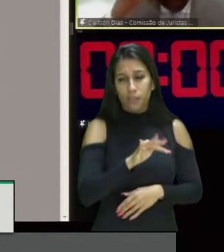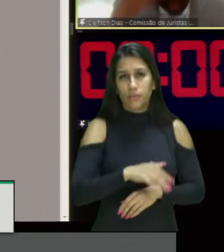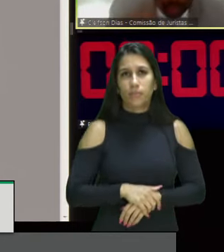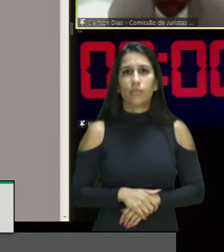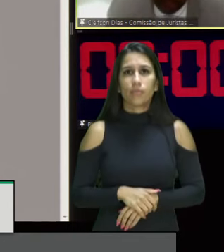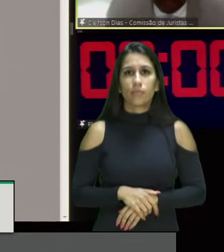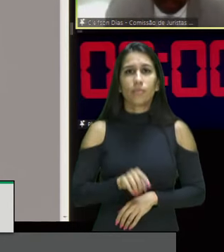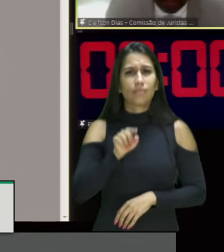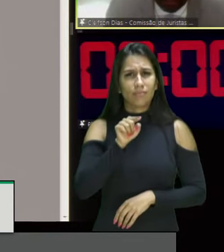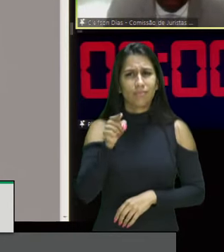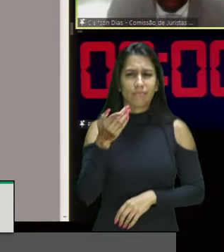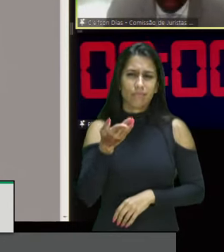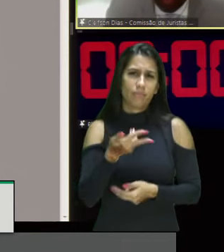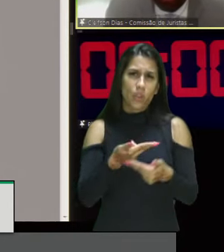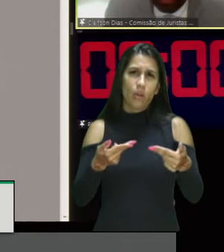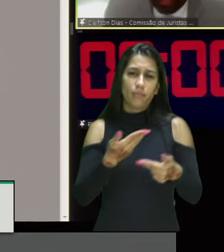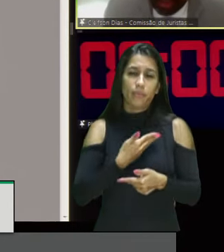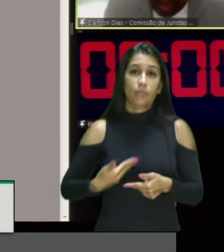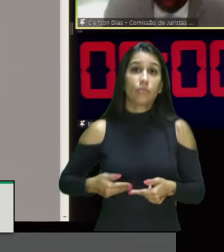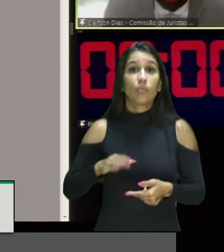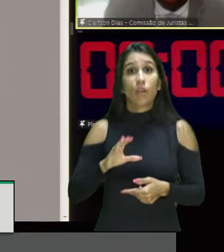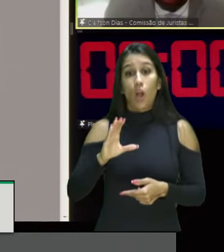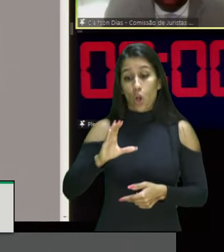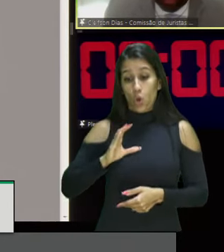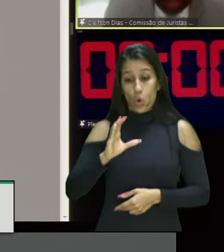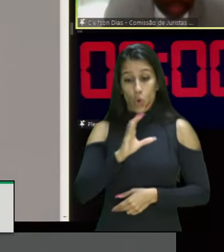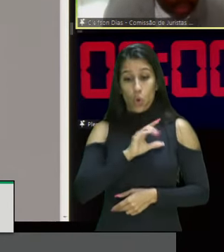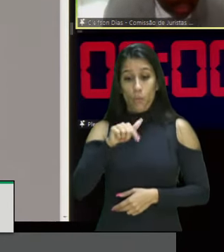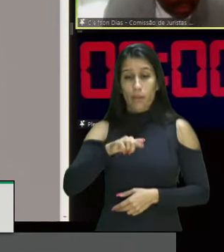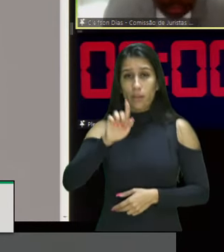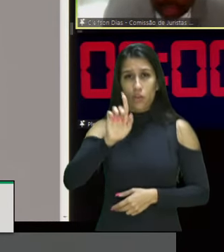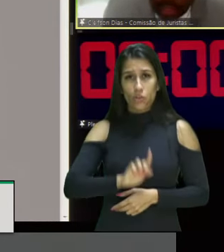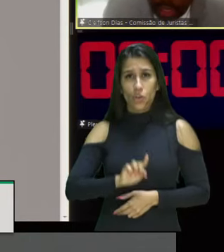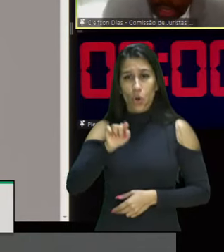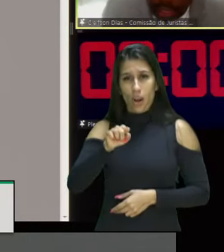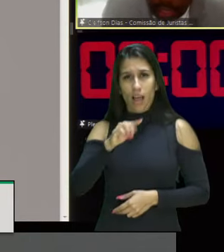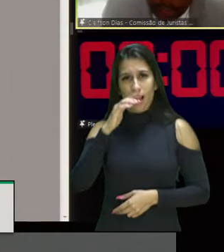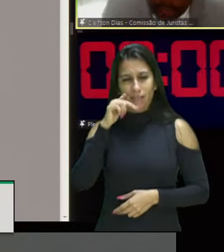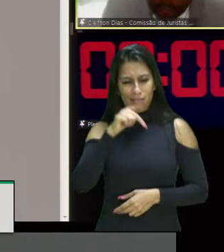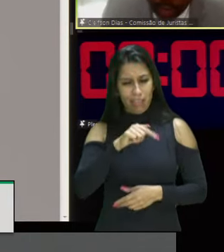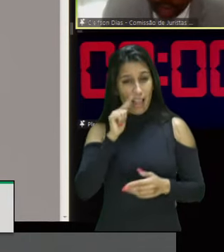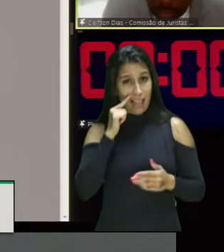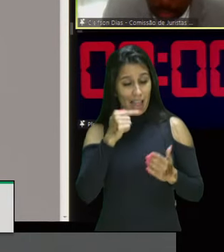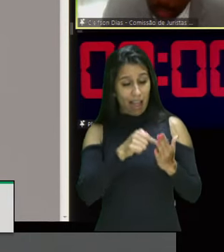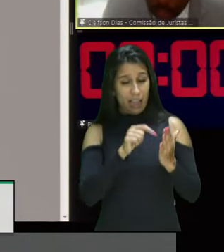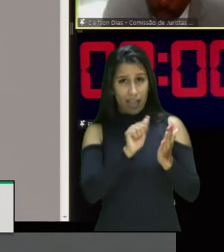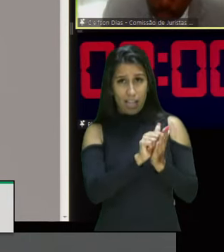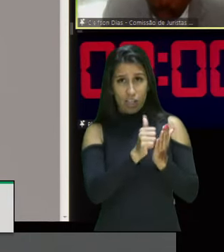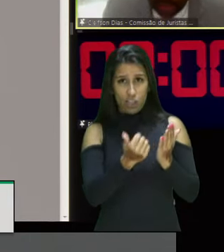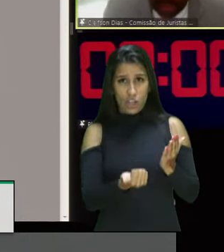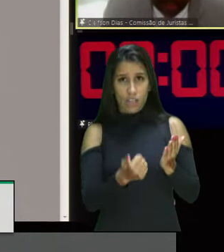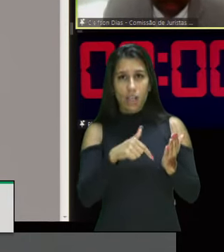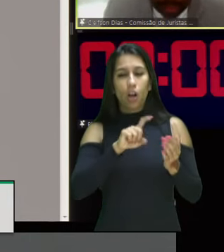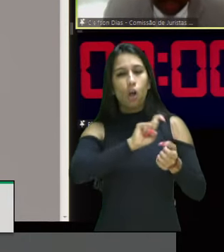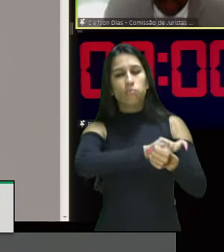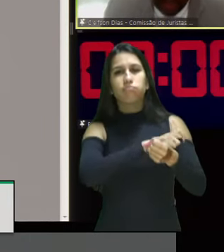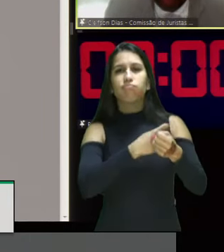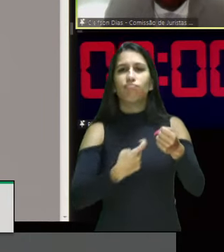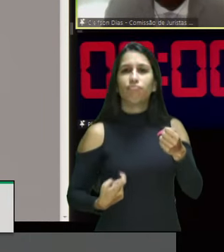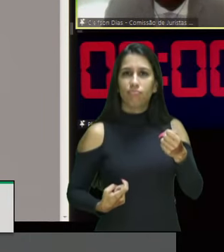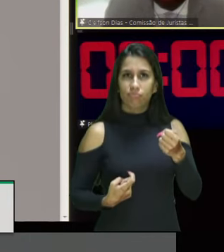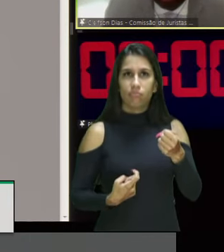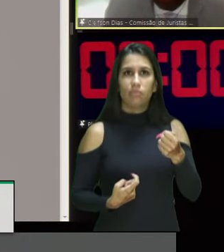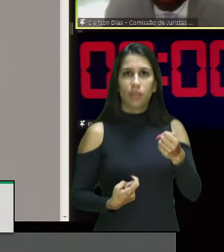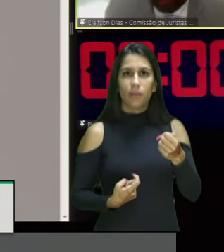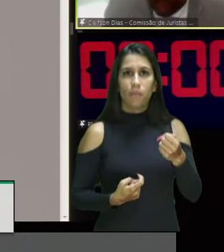Isso é propósito do governo. O comitê gestor da agenda social quilombola, implementada por